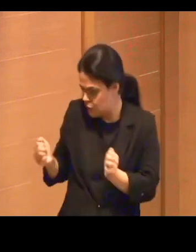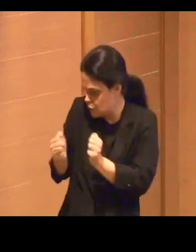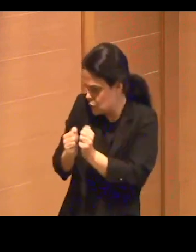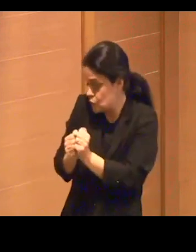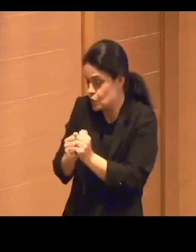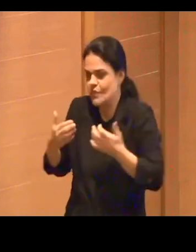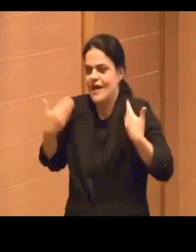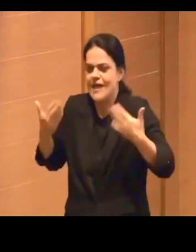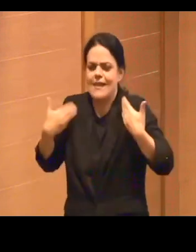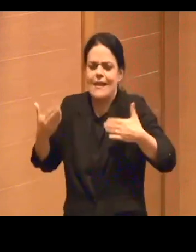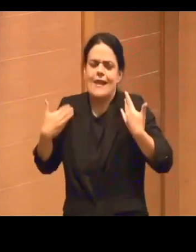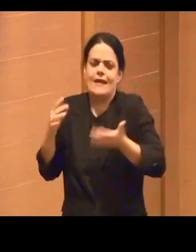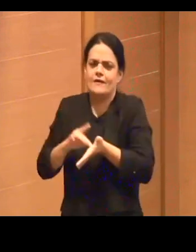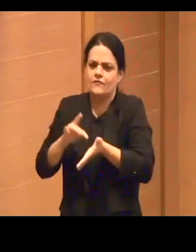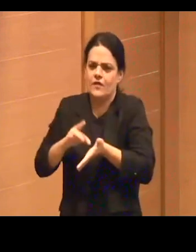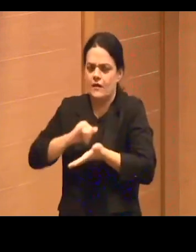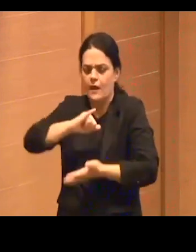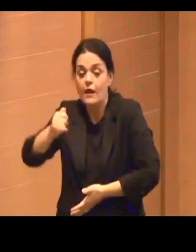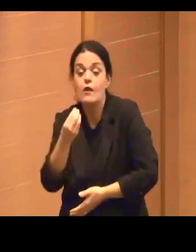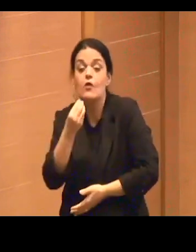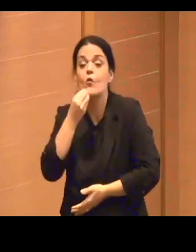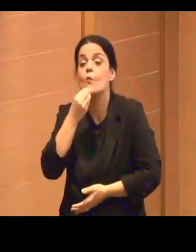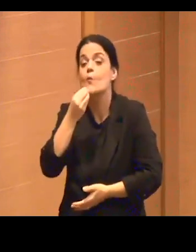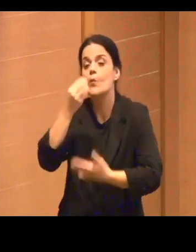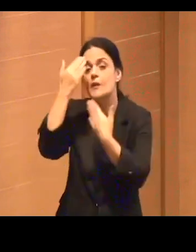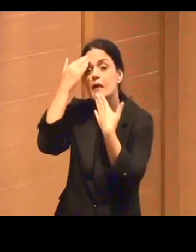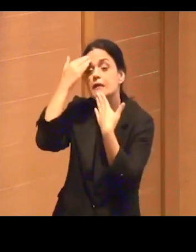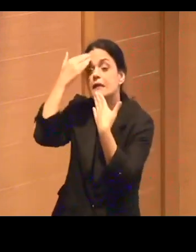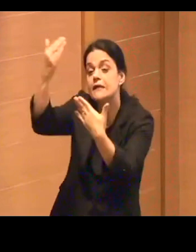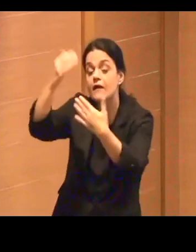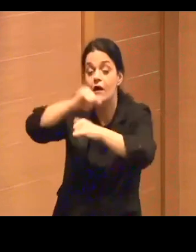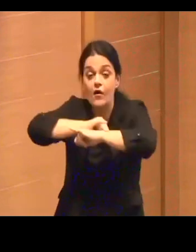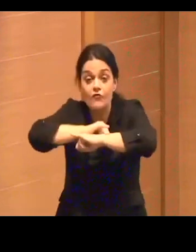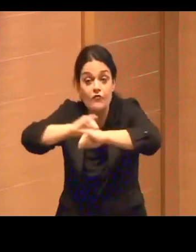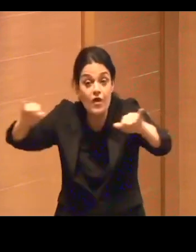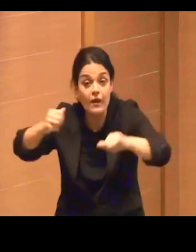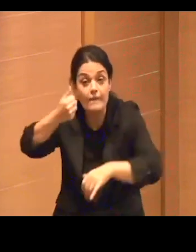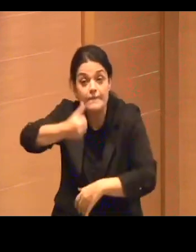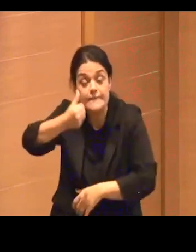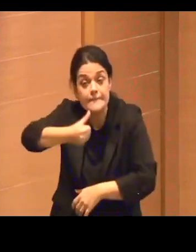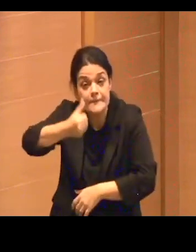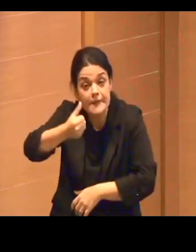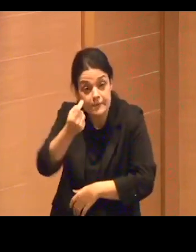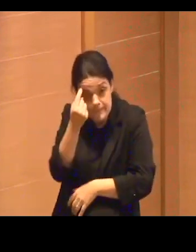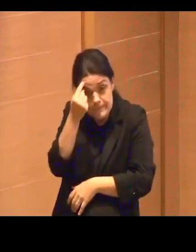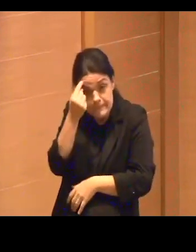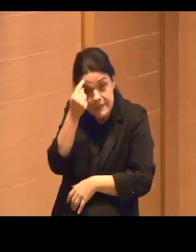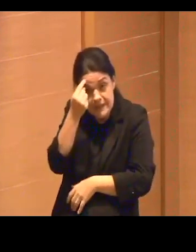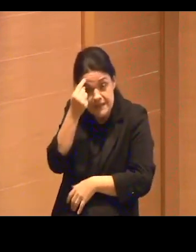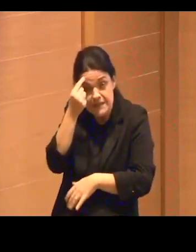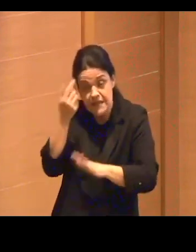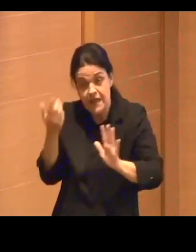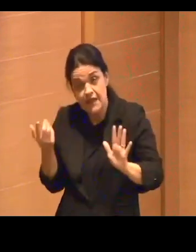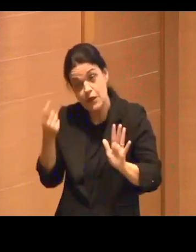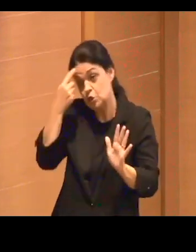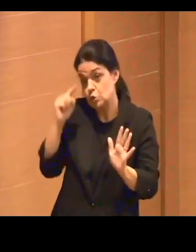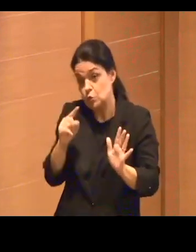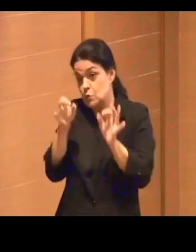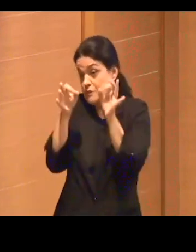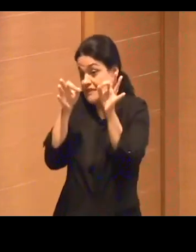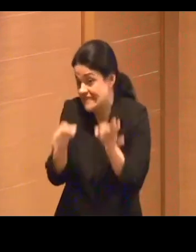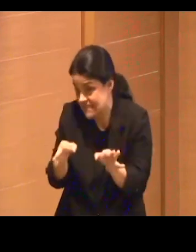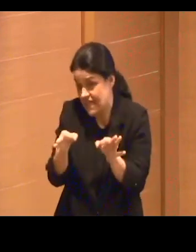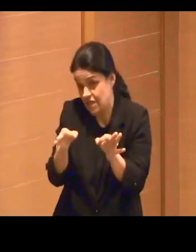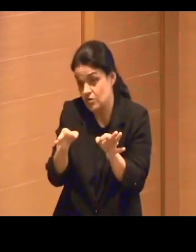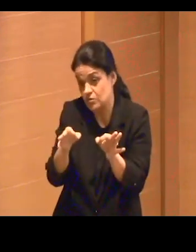também, e agradeço a oportunidade de poder falar primeiro, porque eu pensei, não sei se vou acertar na